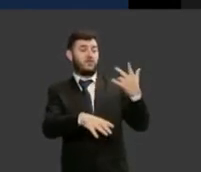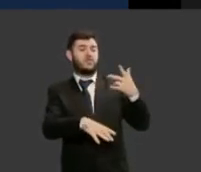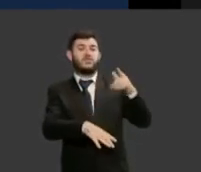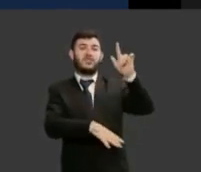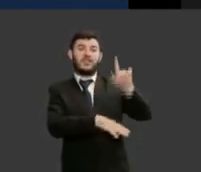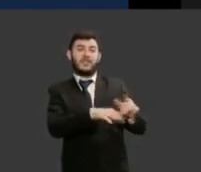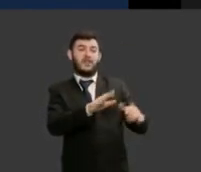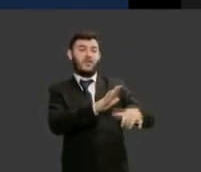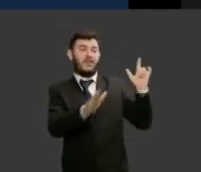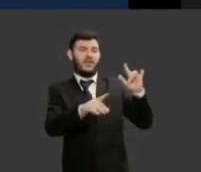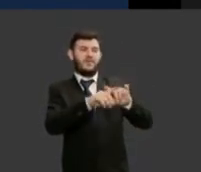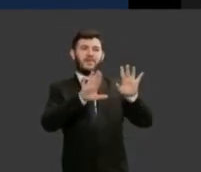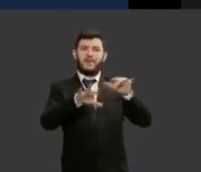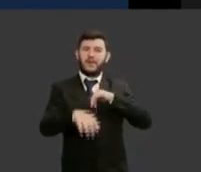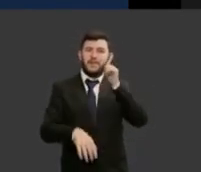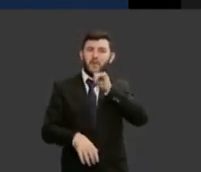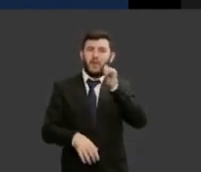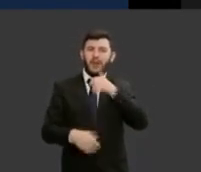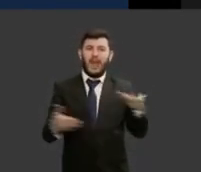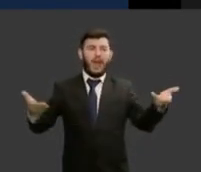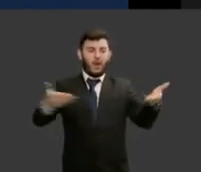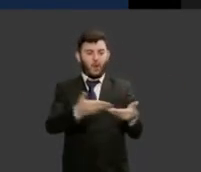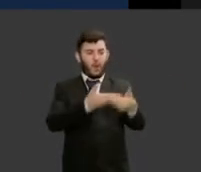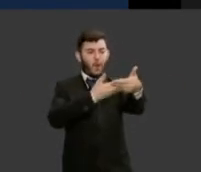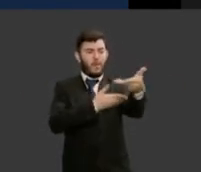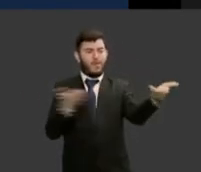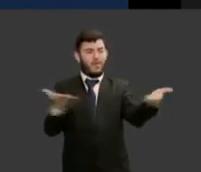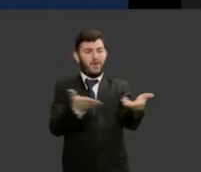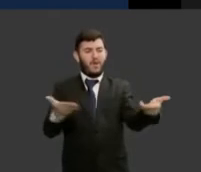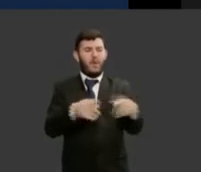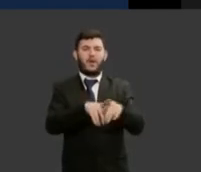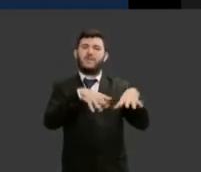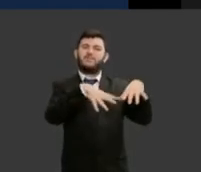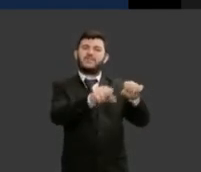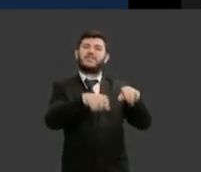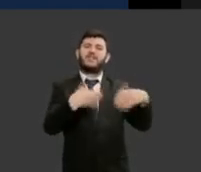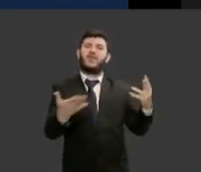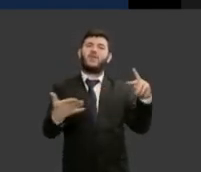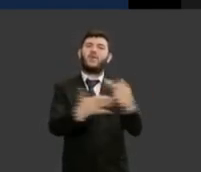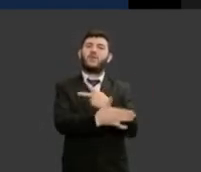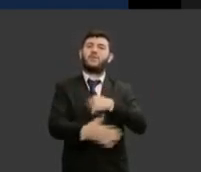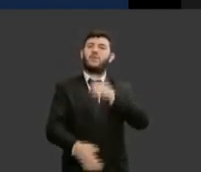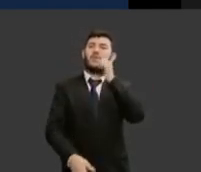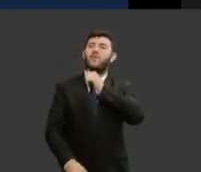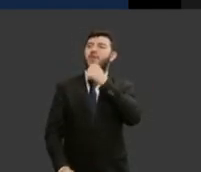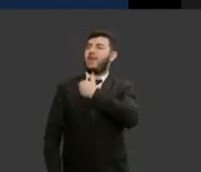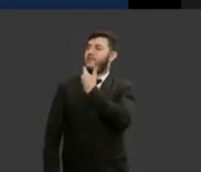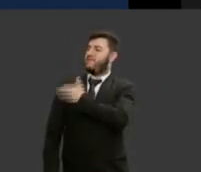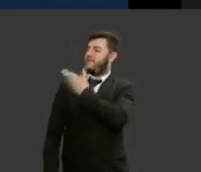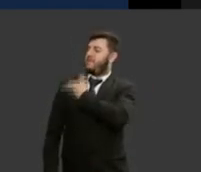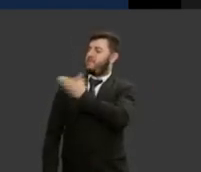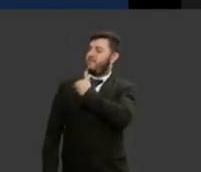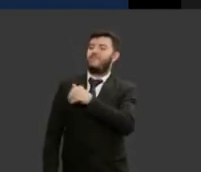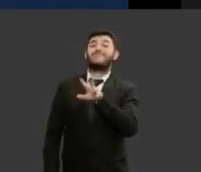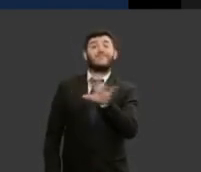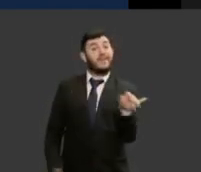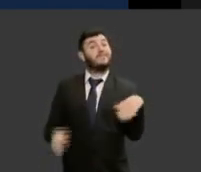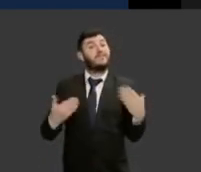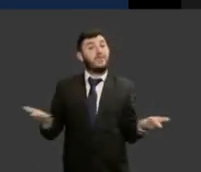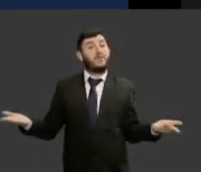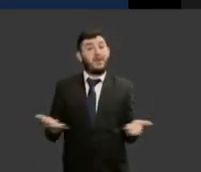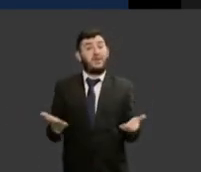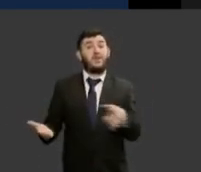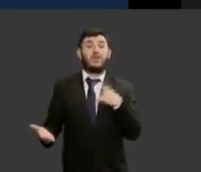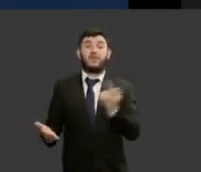somente agora começaram a assumir talvez as mulheres fiquem de fora então é a atenção que nós trazemos a